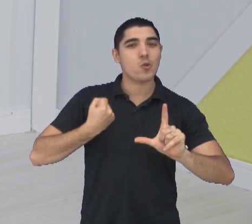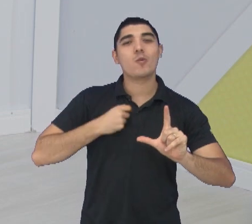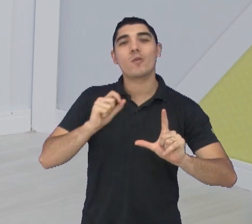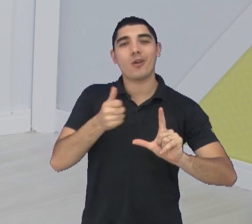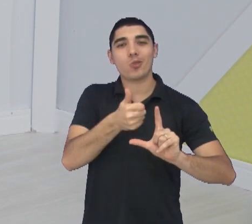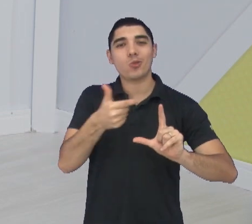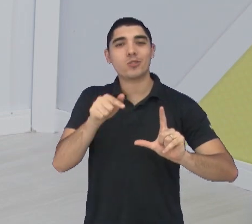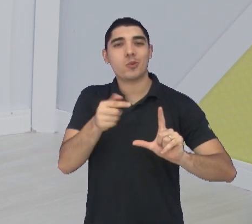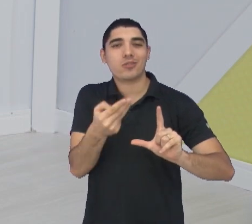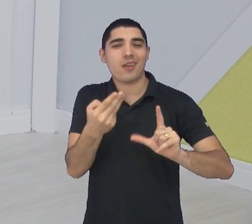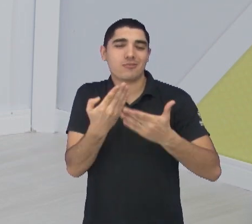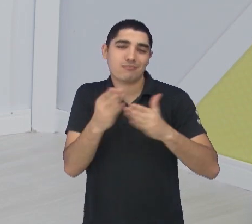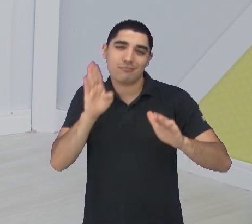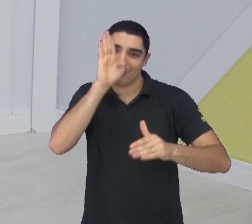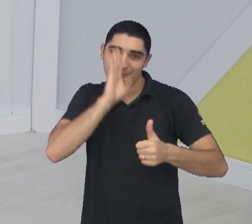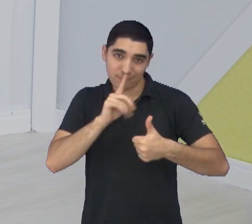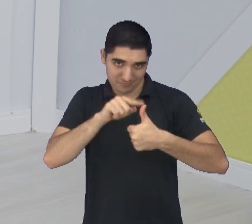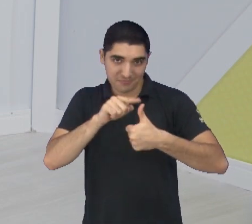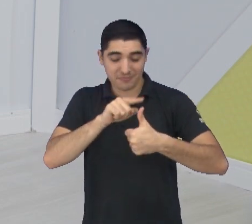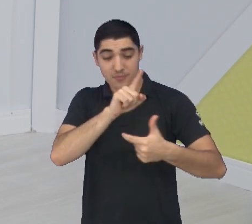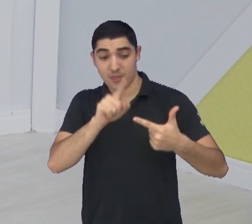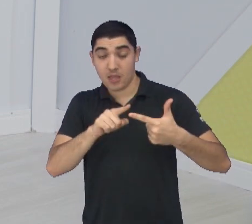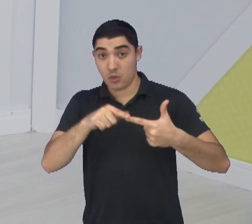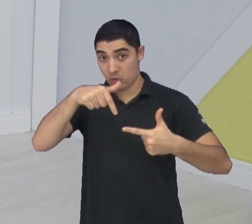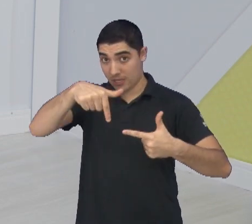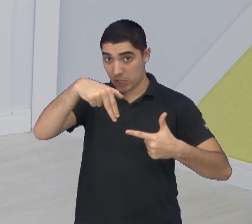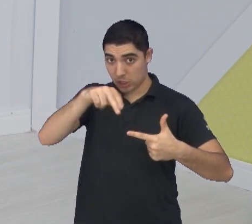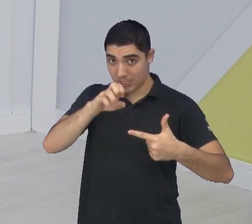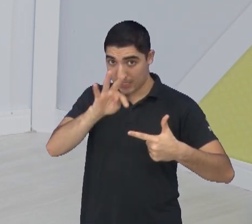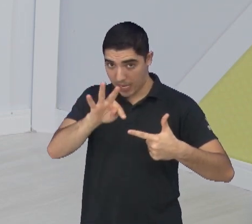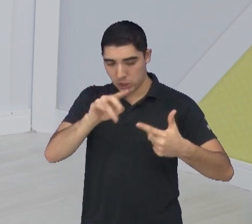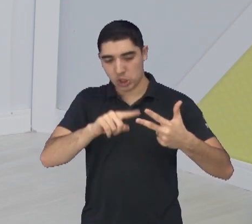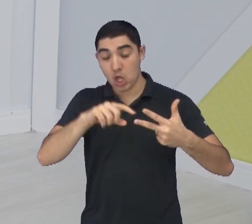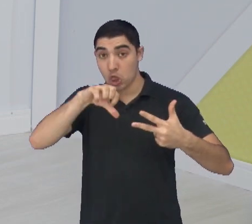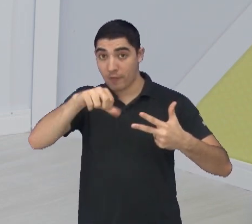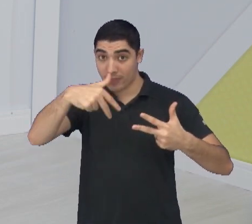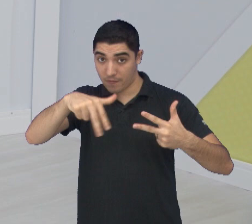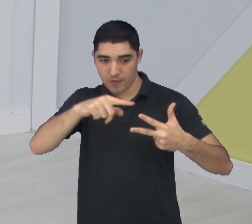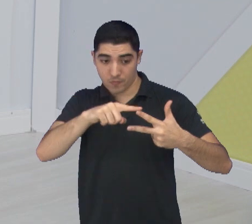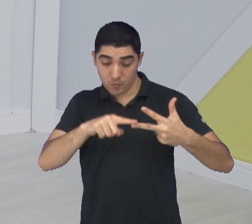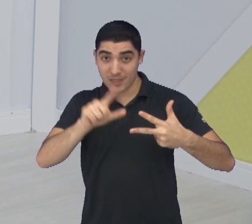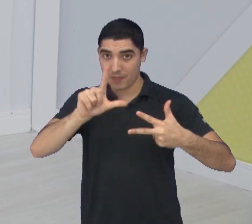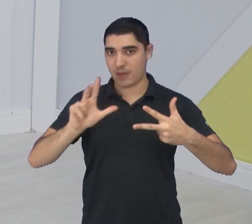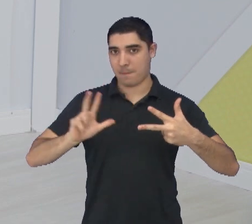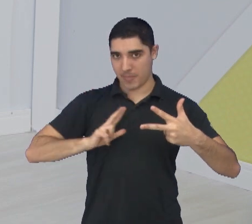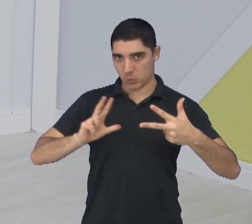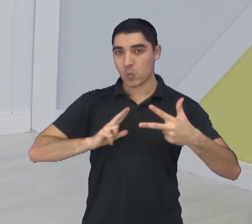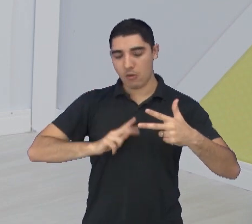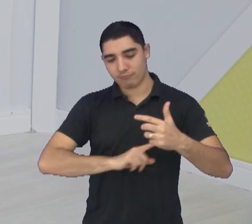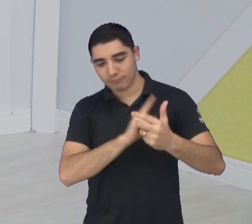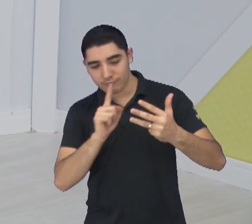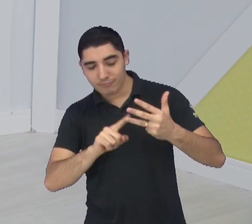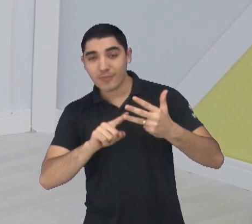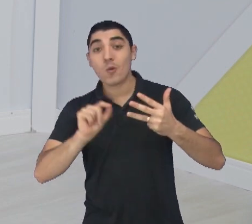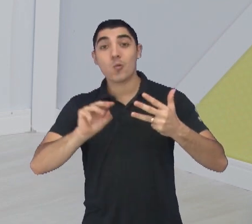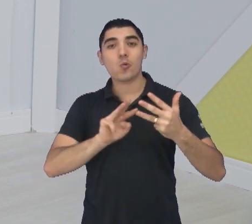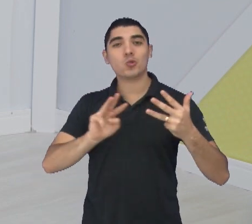canal 12.3 em TV aberta, além do canal 7 da NET e 9 da Vivo TV. Estamos também na internet,